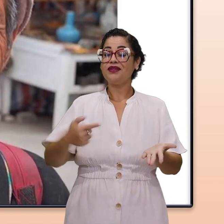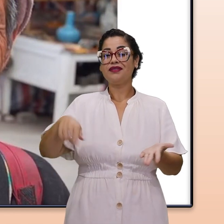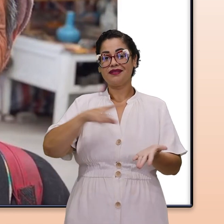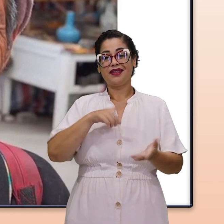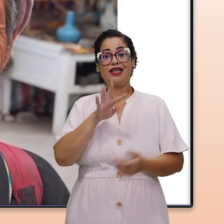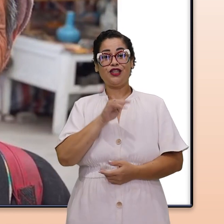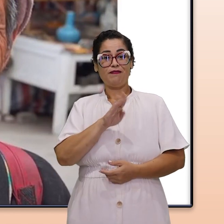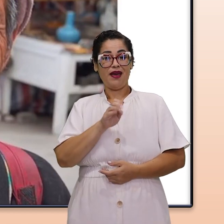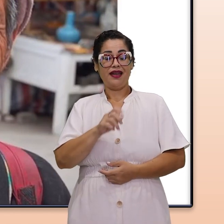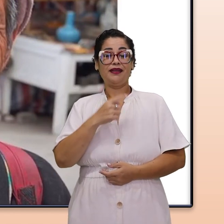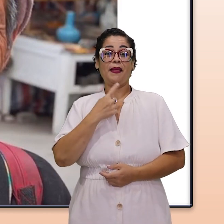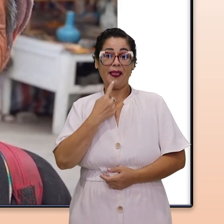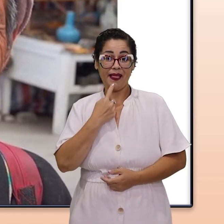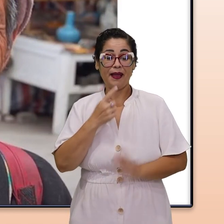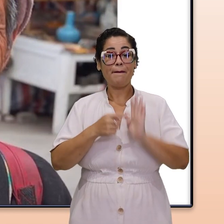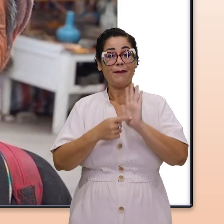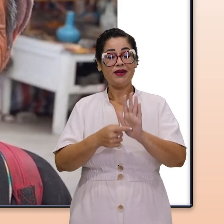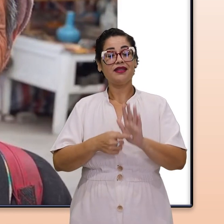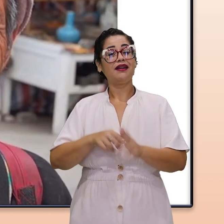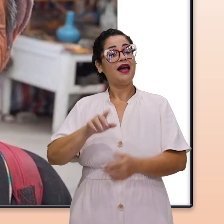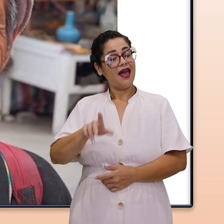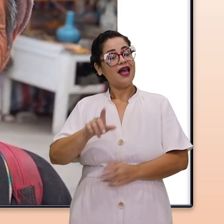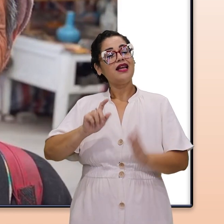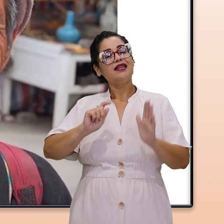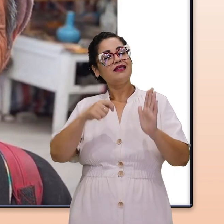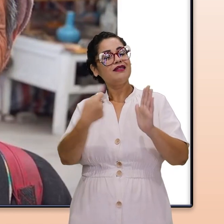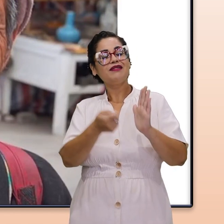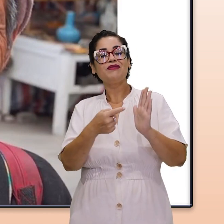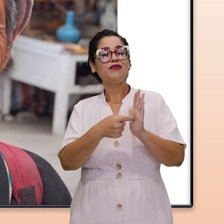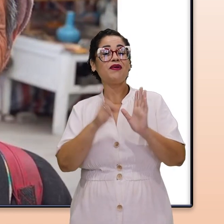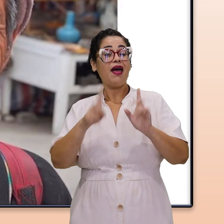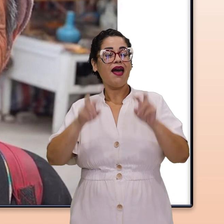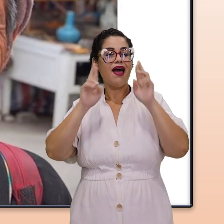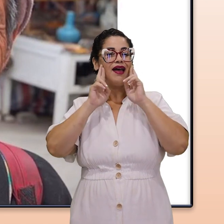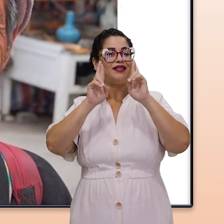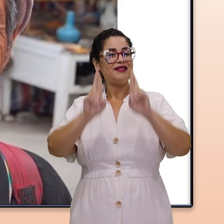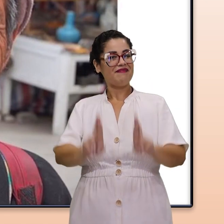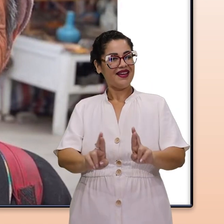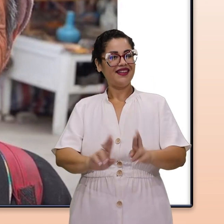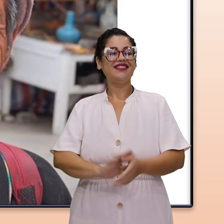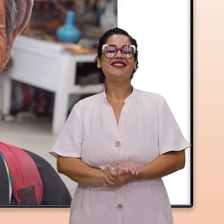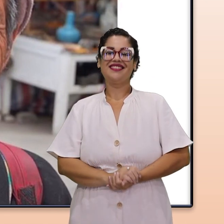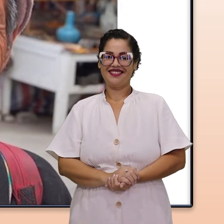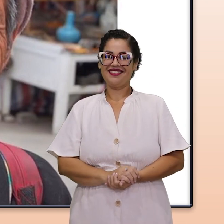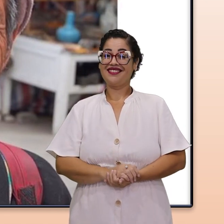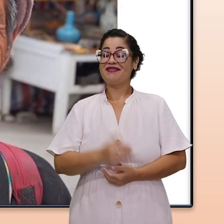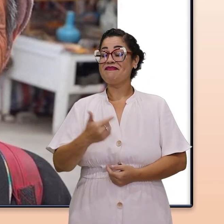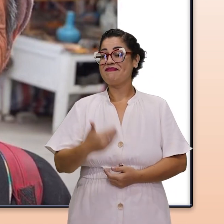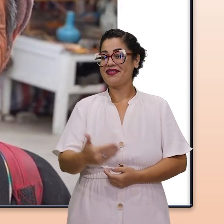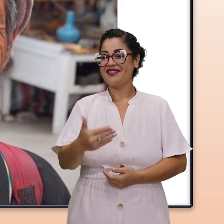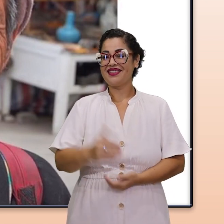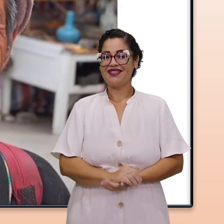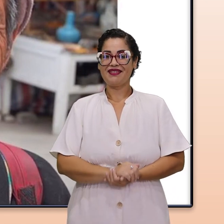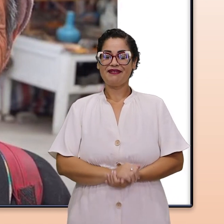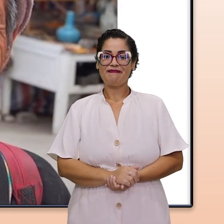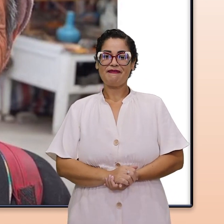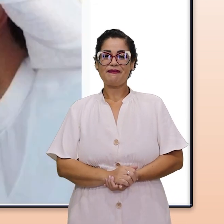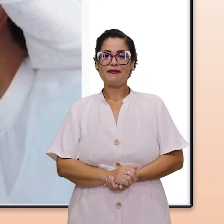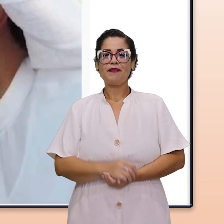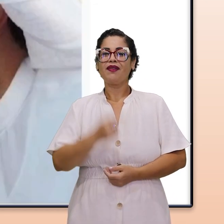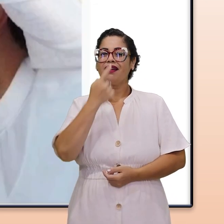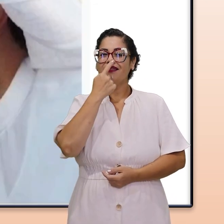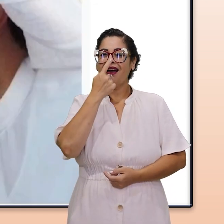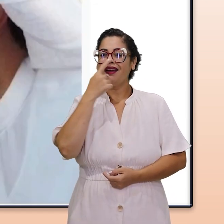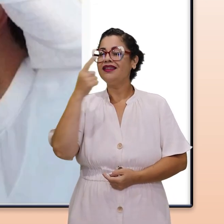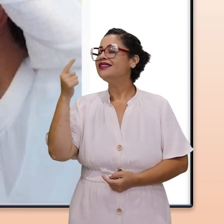hoje, mostrar a língua em Tibete é um grande sinal de respeito. Olha só! Vamos ao próximo?